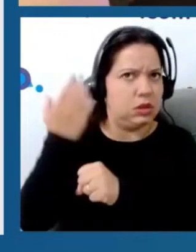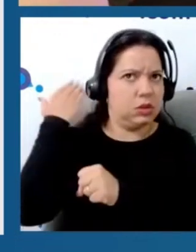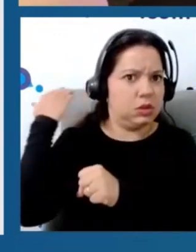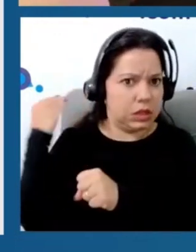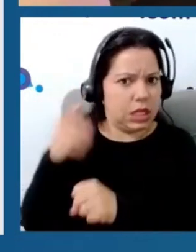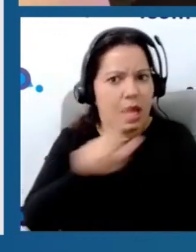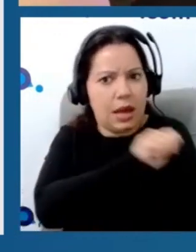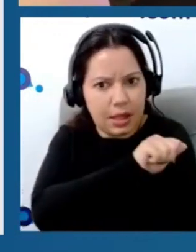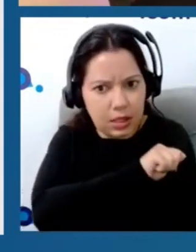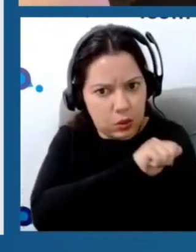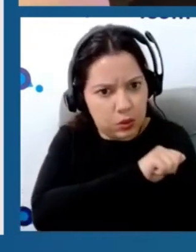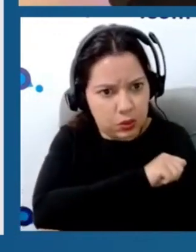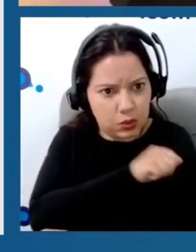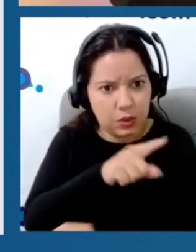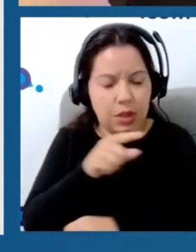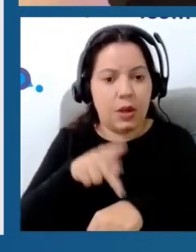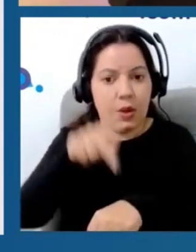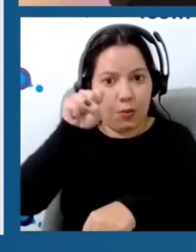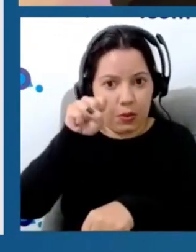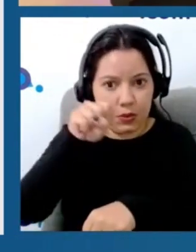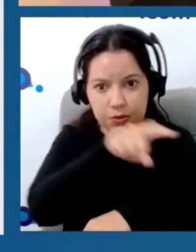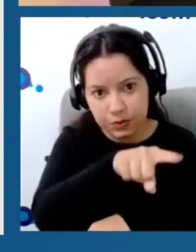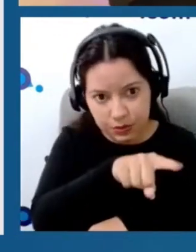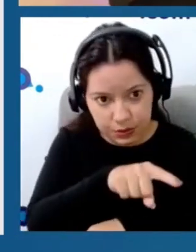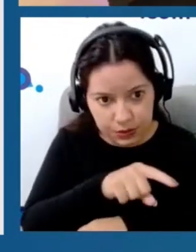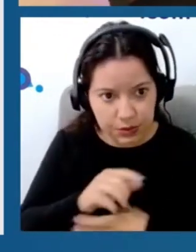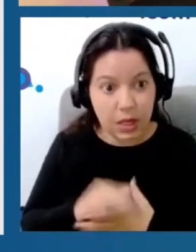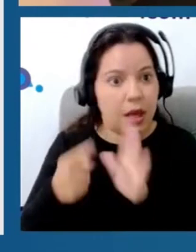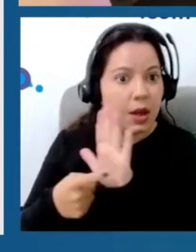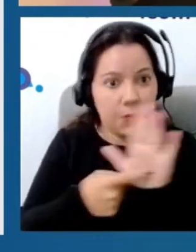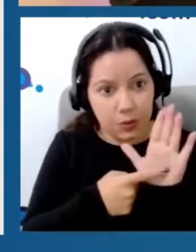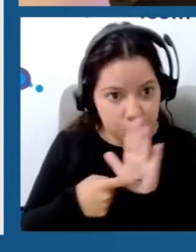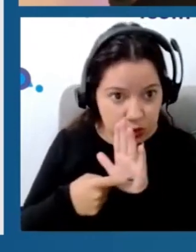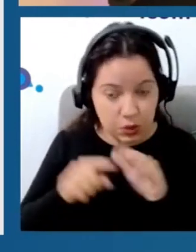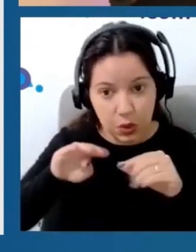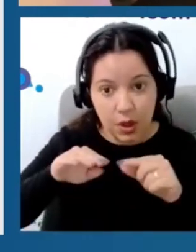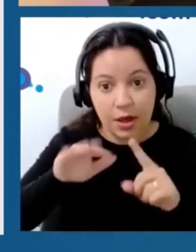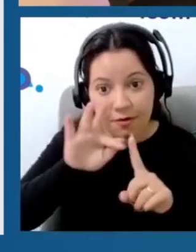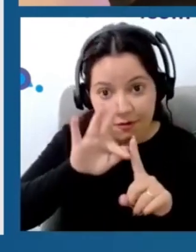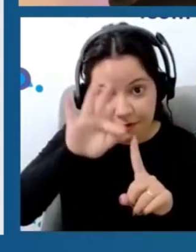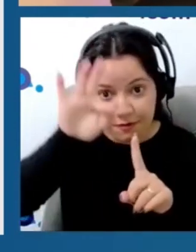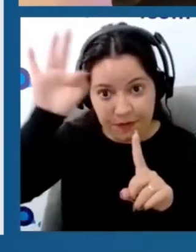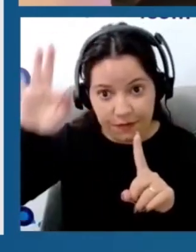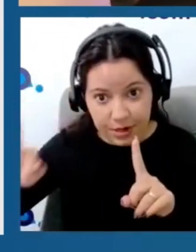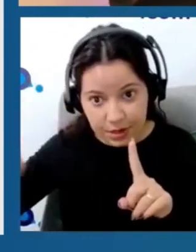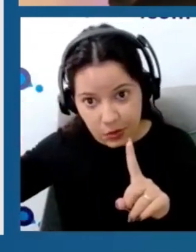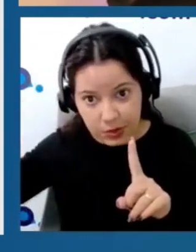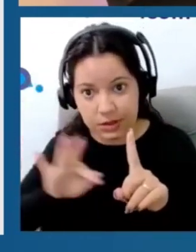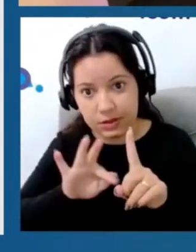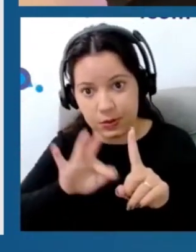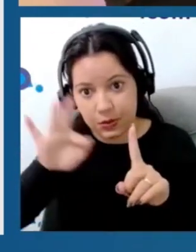então, de pós-graduação, ele mostrou que, modulando a frequência entre alta e baixa e associando no mesmo